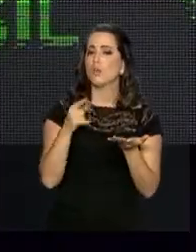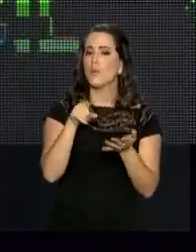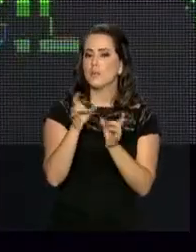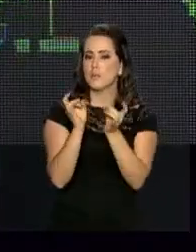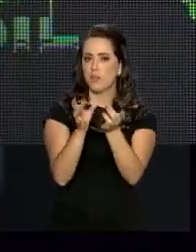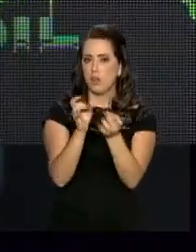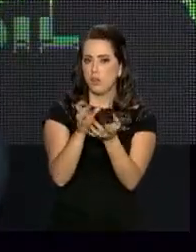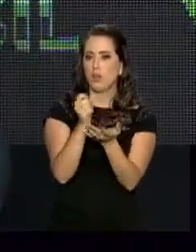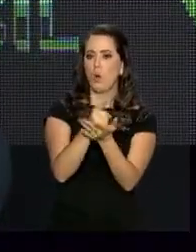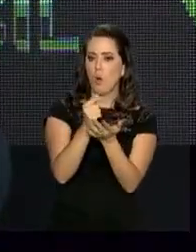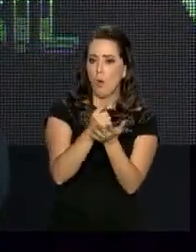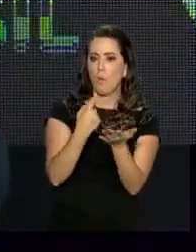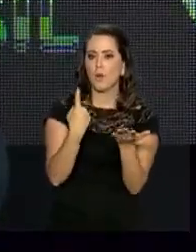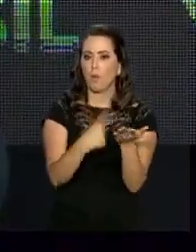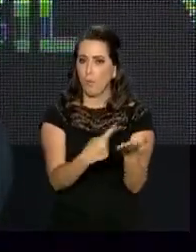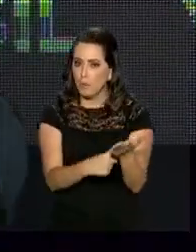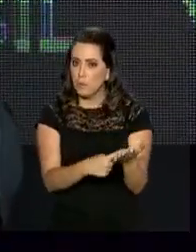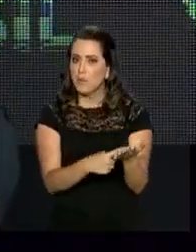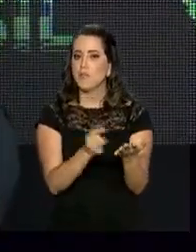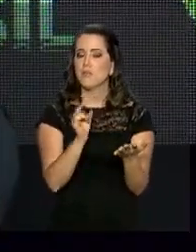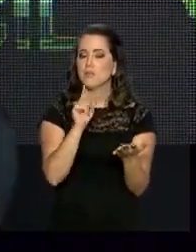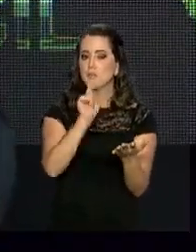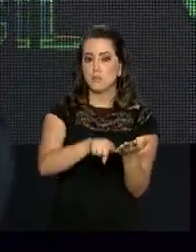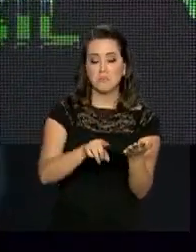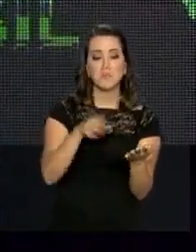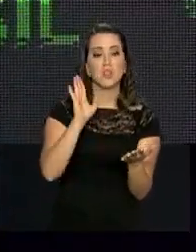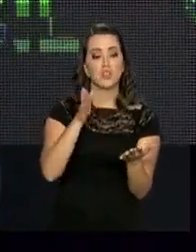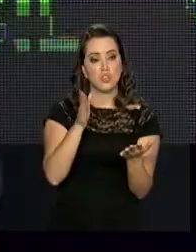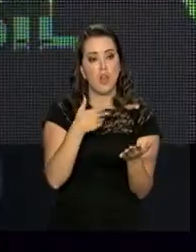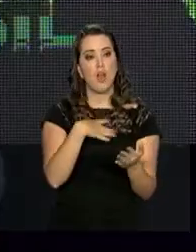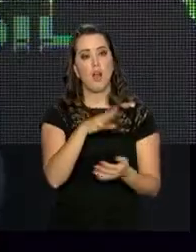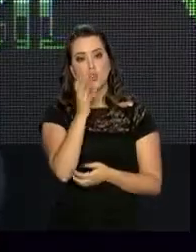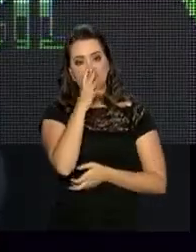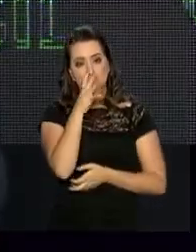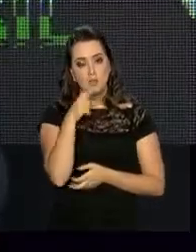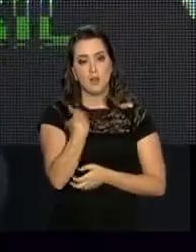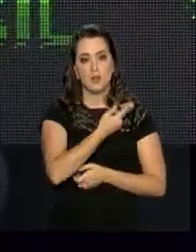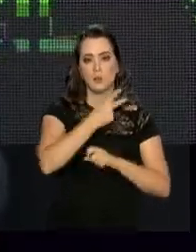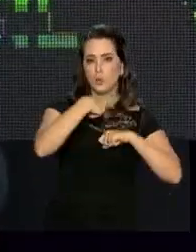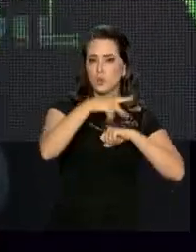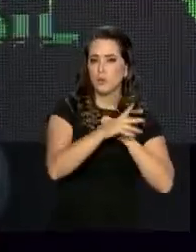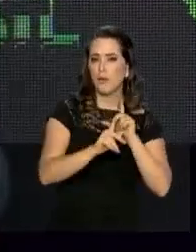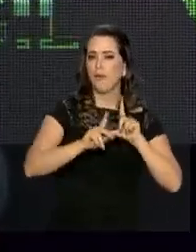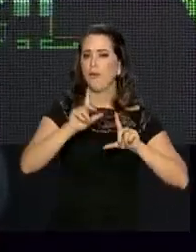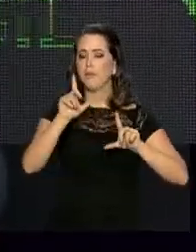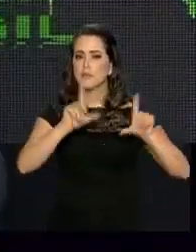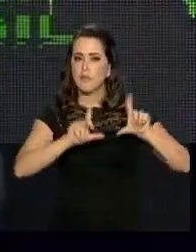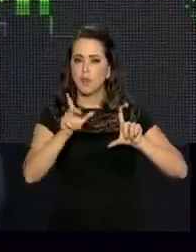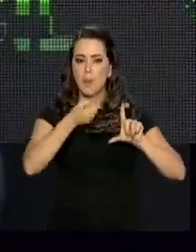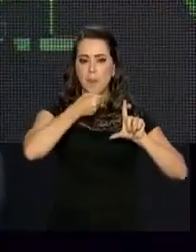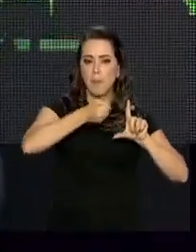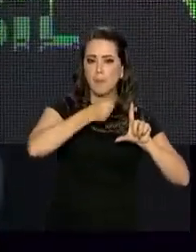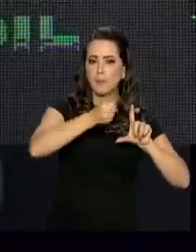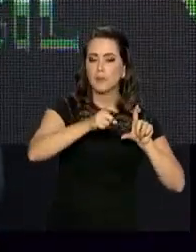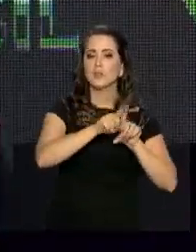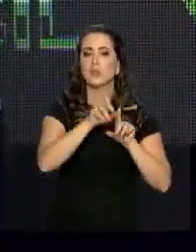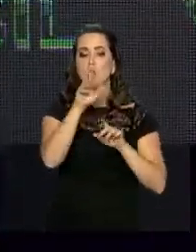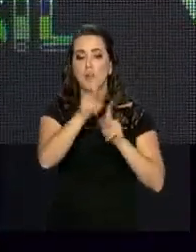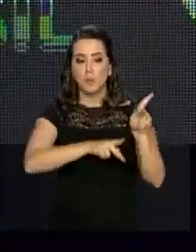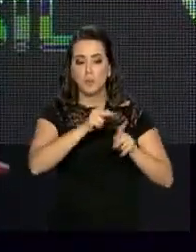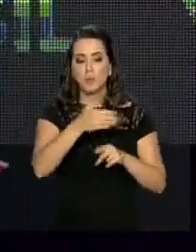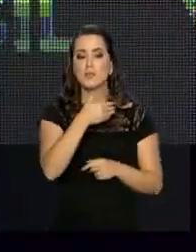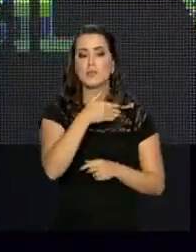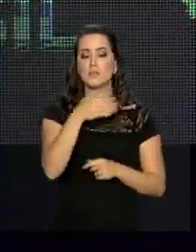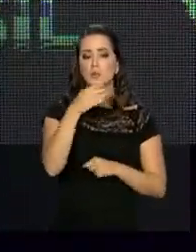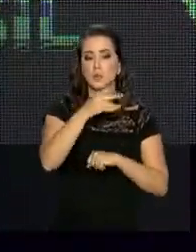muito, desde ontem, muito saudado no nosso país, pela imprensa, pelo povo brasileiro, e eu